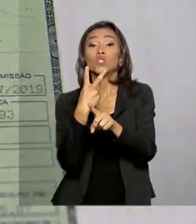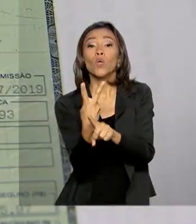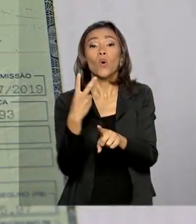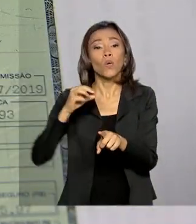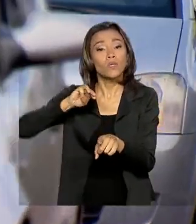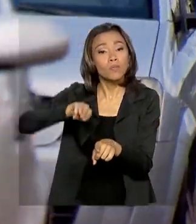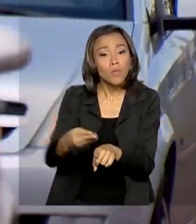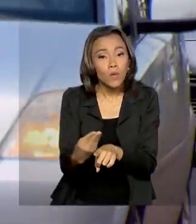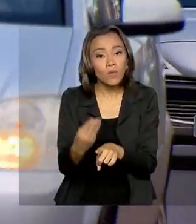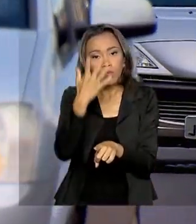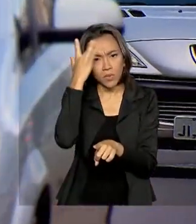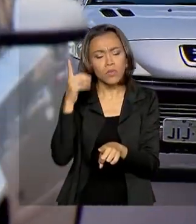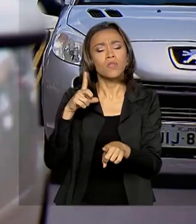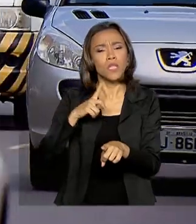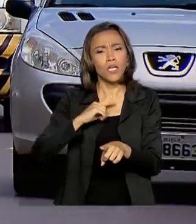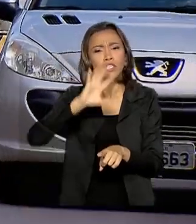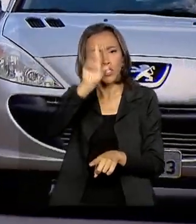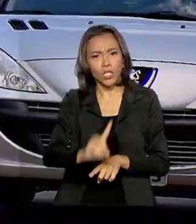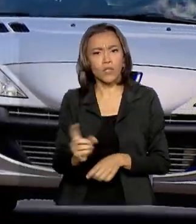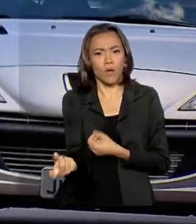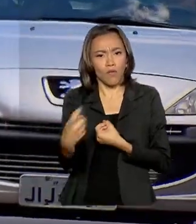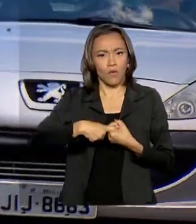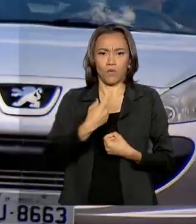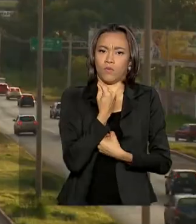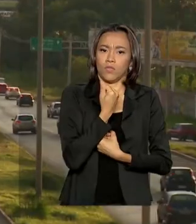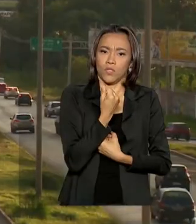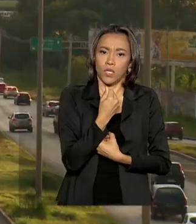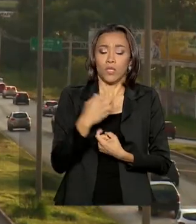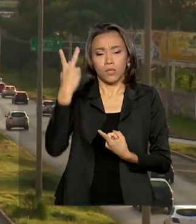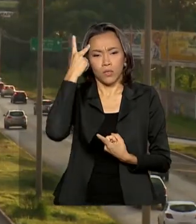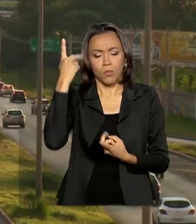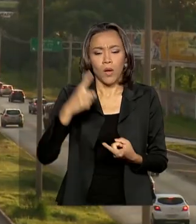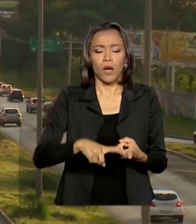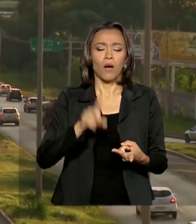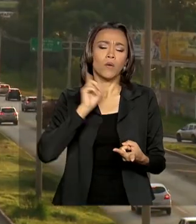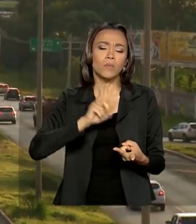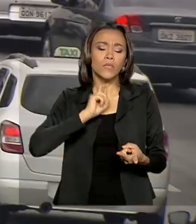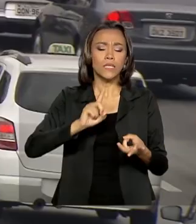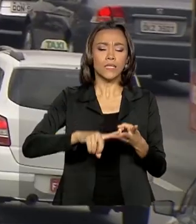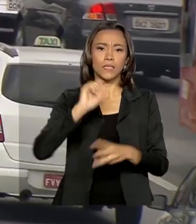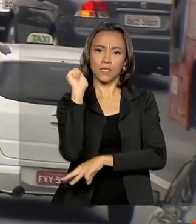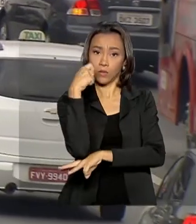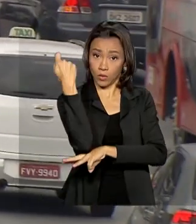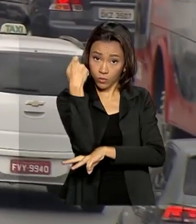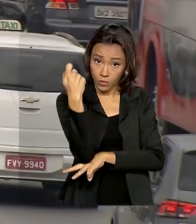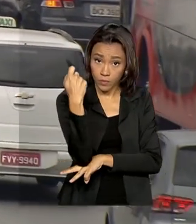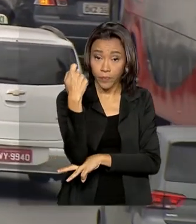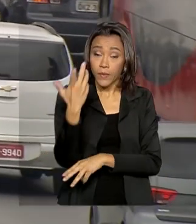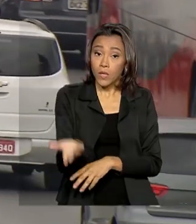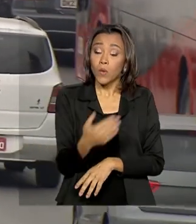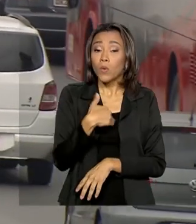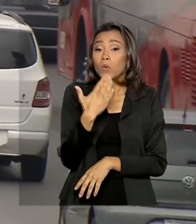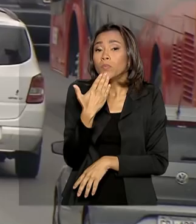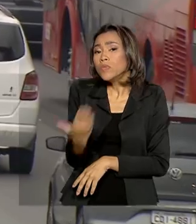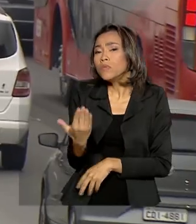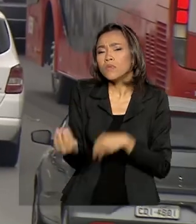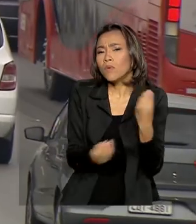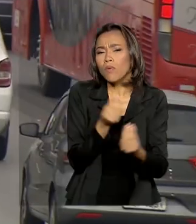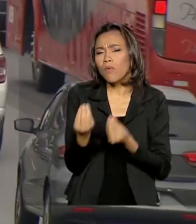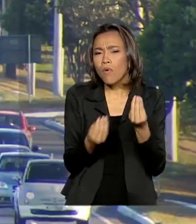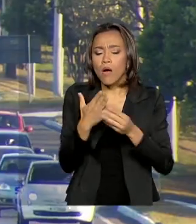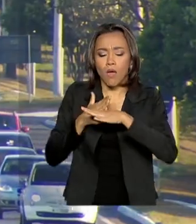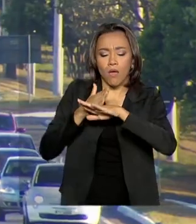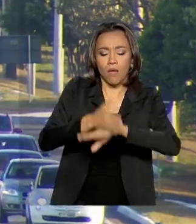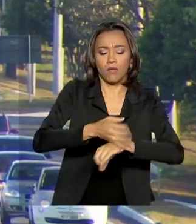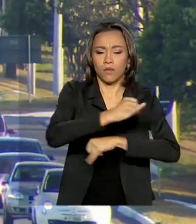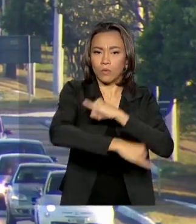têm direito ao estorno, a maioria nos estados de São Paulo, Minas Gerais e Rio Grande do Sul. A solicitação deve ser feita no site da